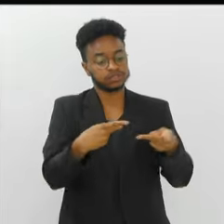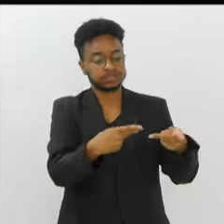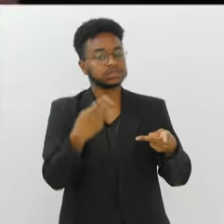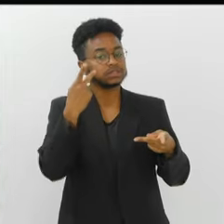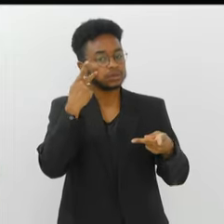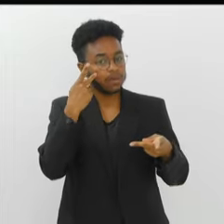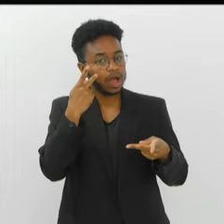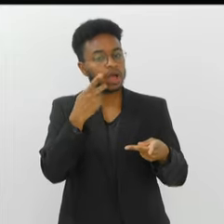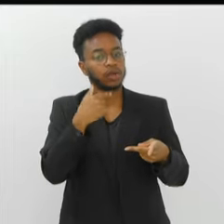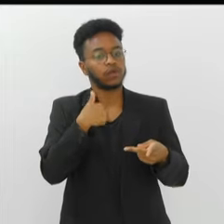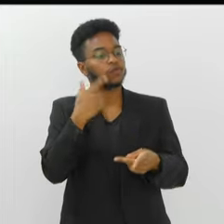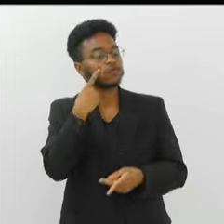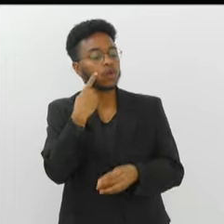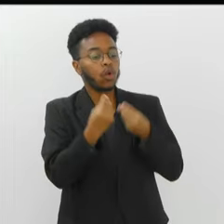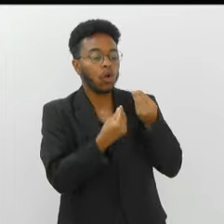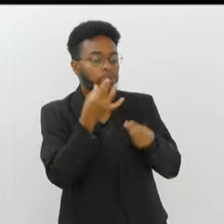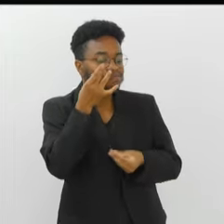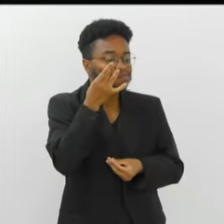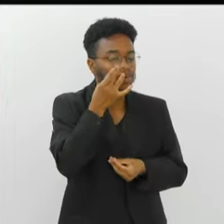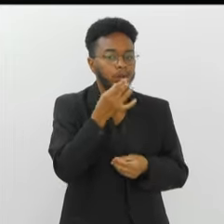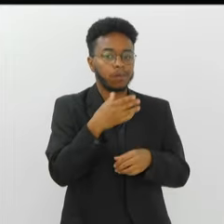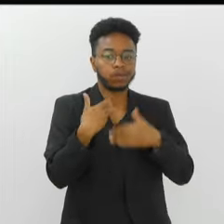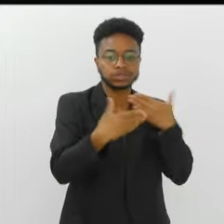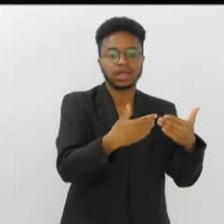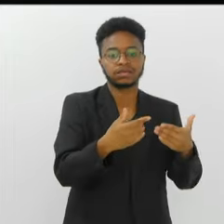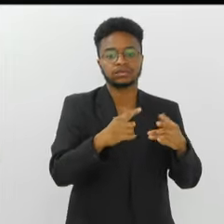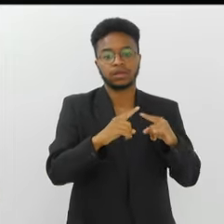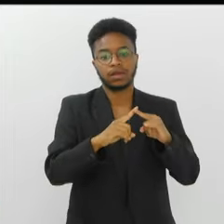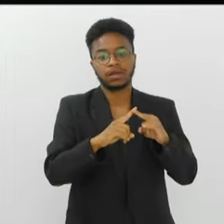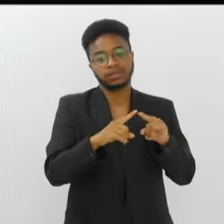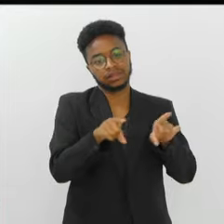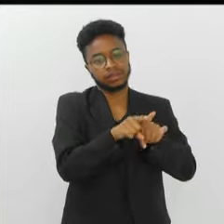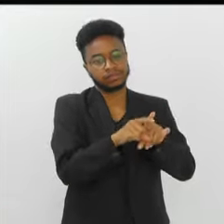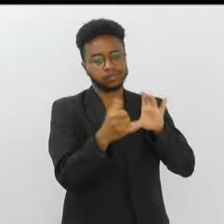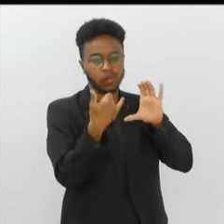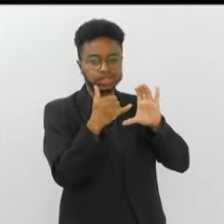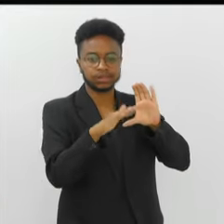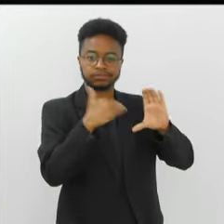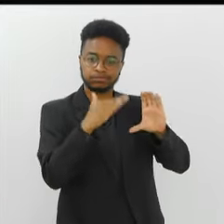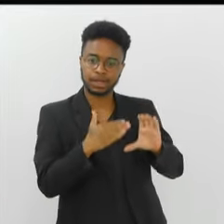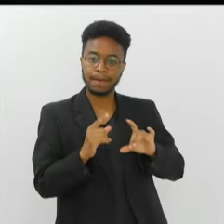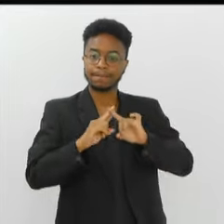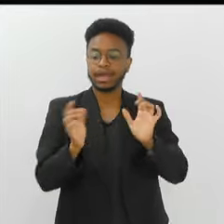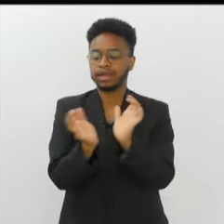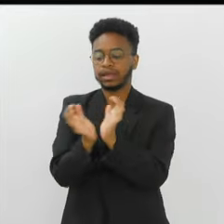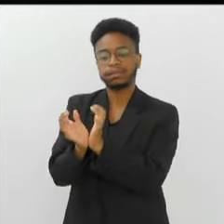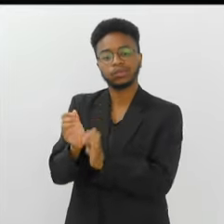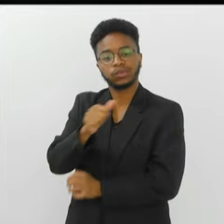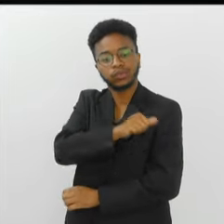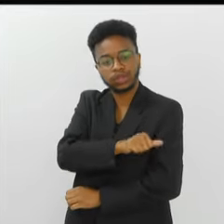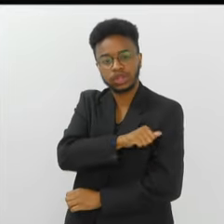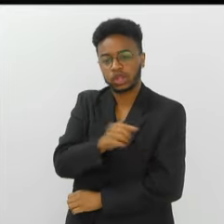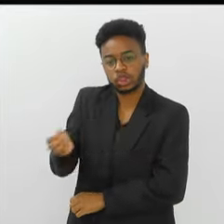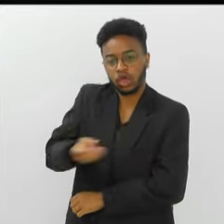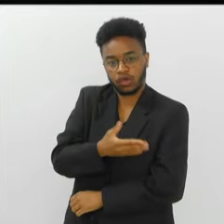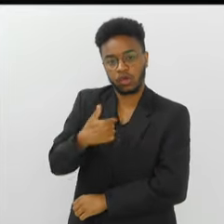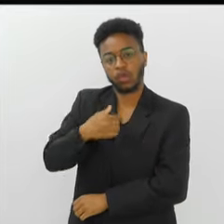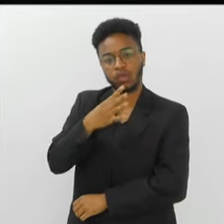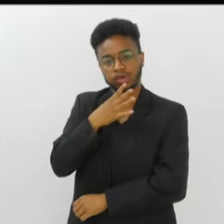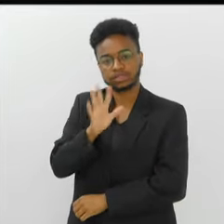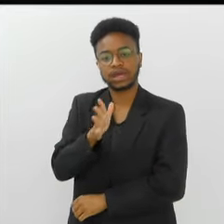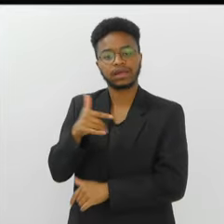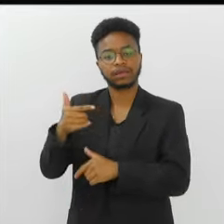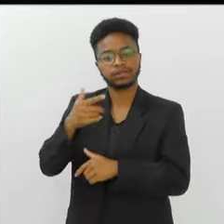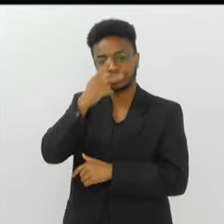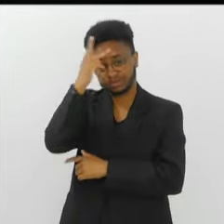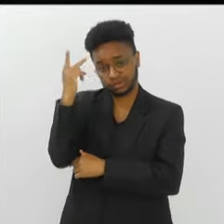Eles vão me reportando pelo WhatsApp. E a equipe do Rio já é uma equipe mais nova. É uma equipe que, apesar de eu conhecer as pessoas há algum tempo, mas